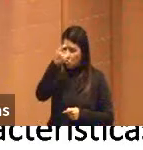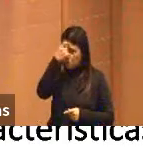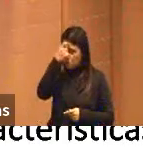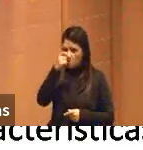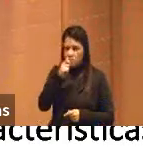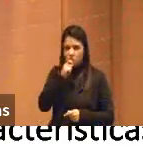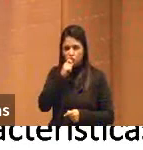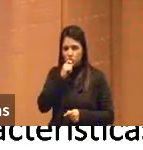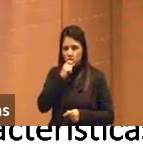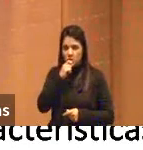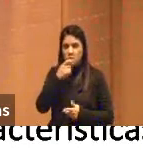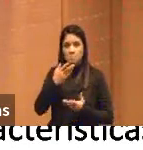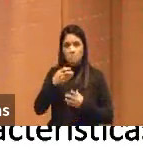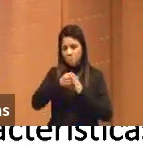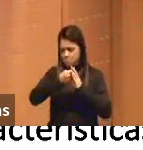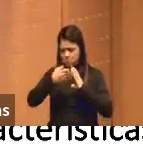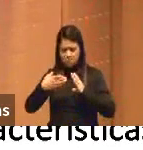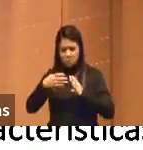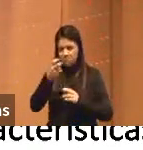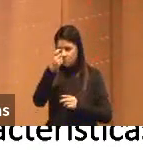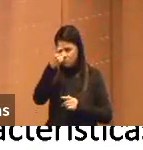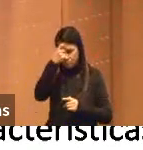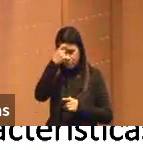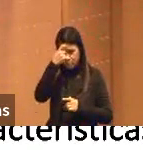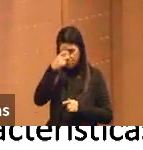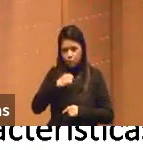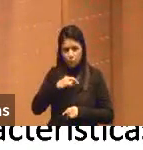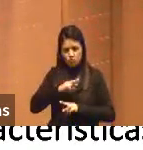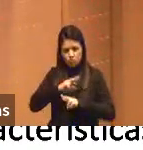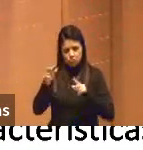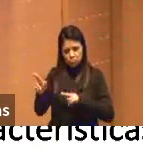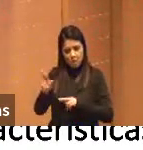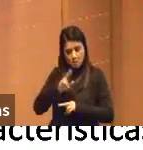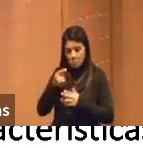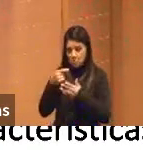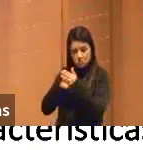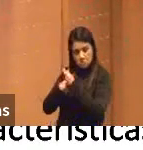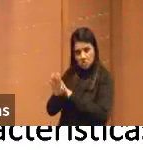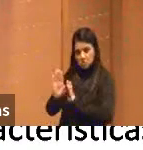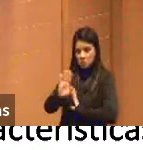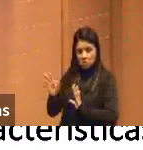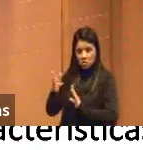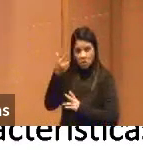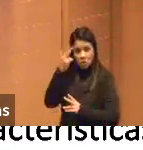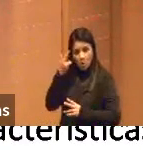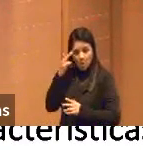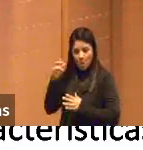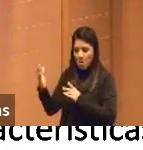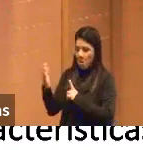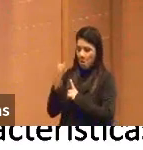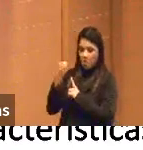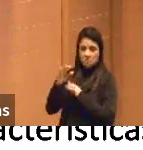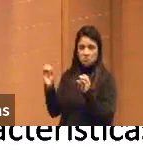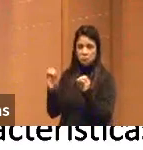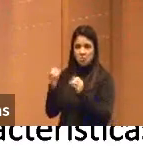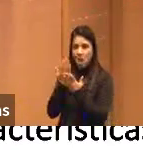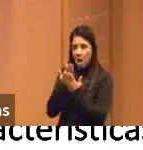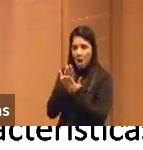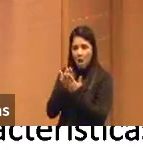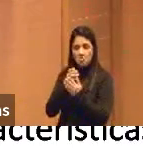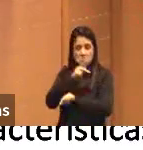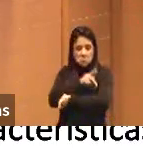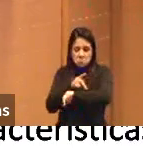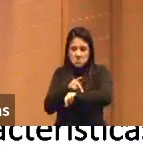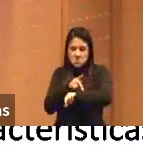intencionalidade. Imagina, você pergunta uma coisa, ela te responde, mas ela não tem uma intenção de te convencer ou te dar uma aula, não tem um plano